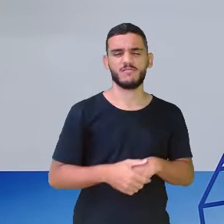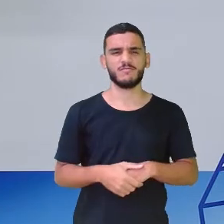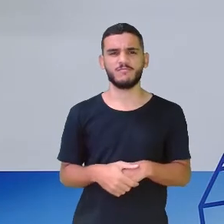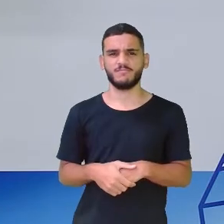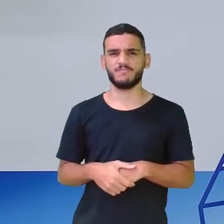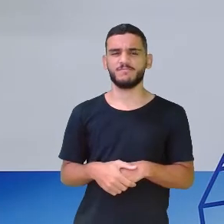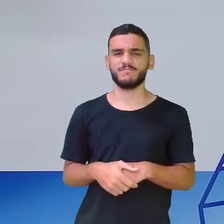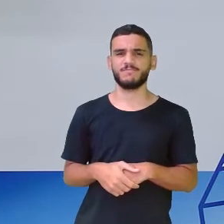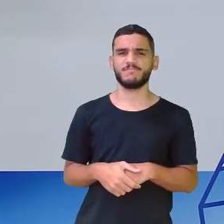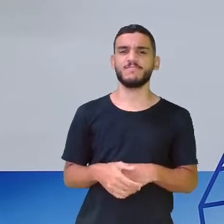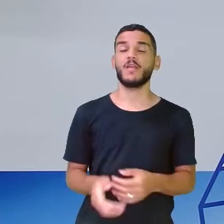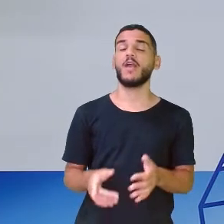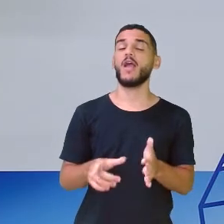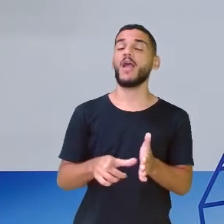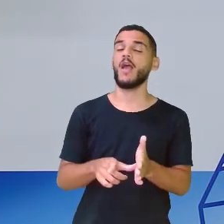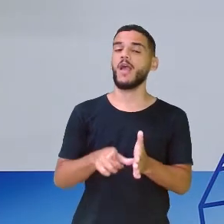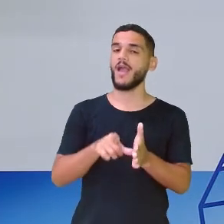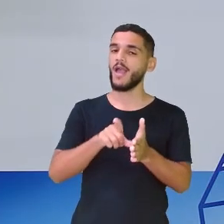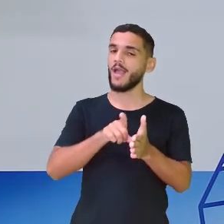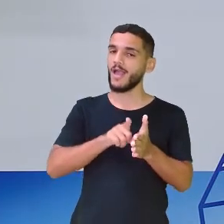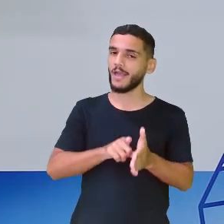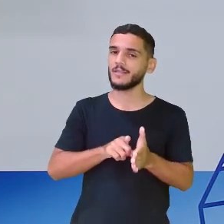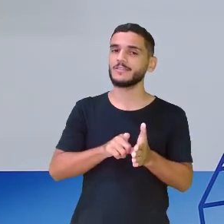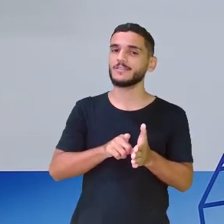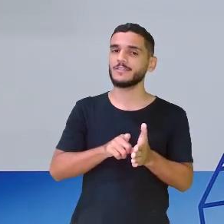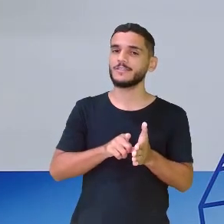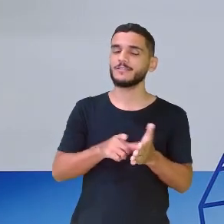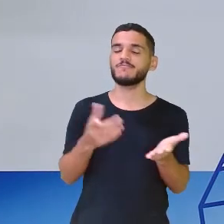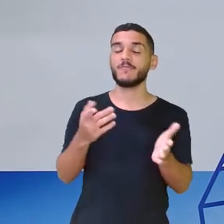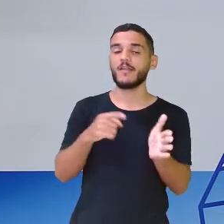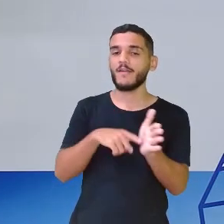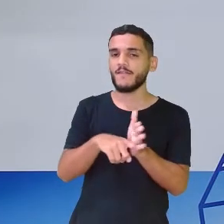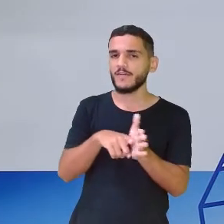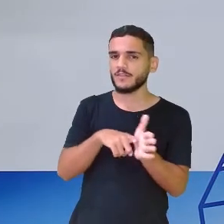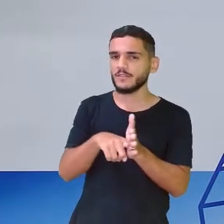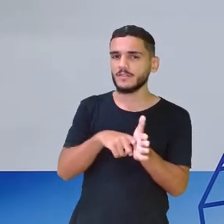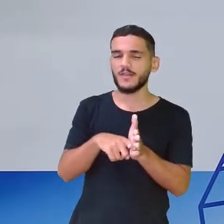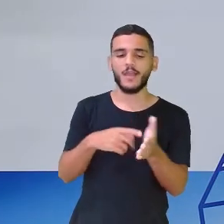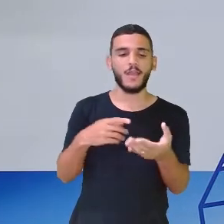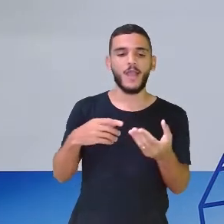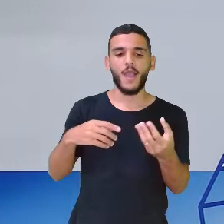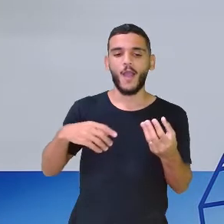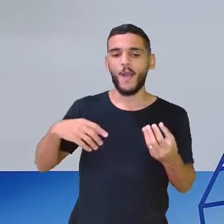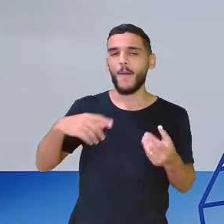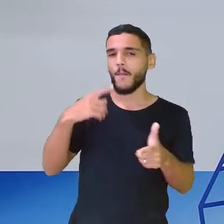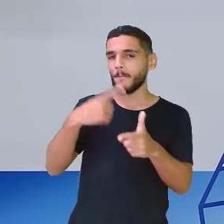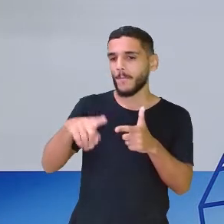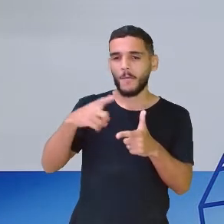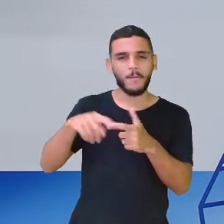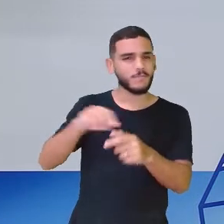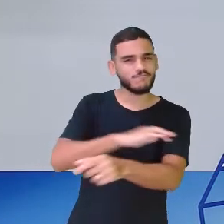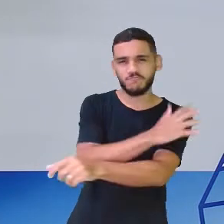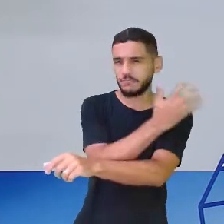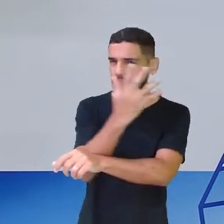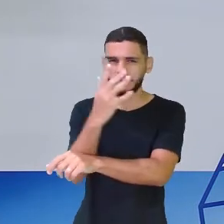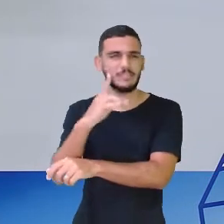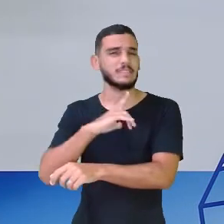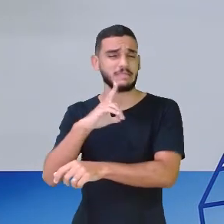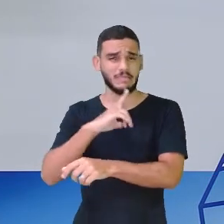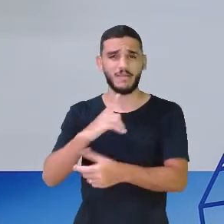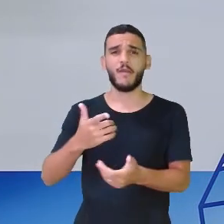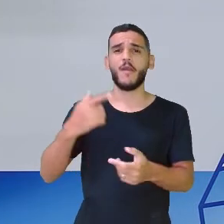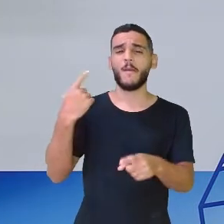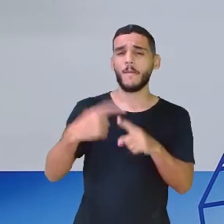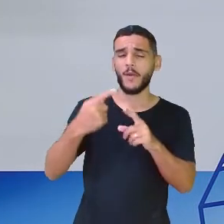Mas antes disso, vamos verificar como ficou a agitação na mata. Porque do jeito que o